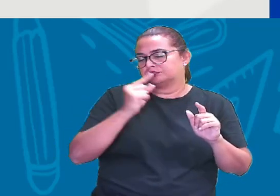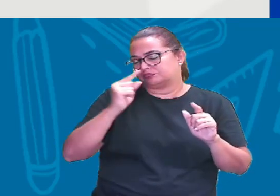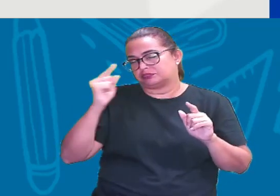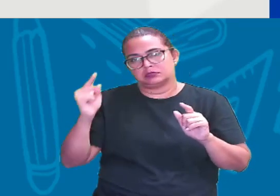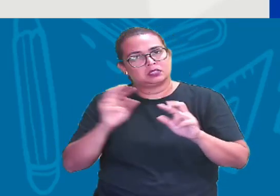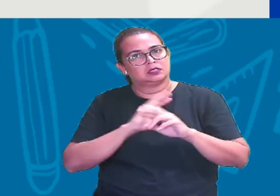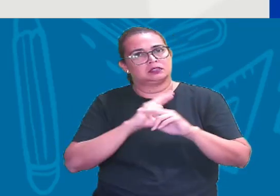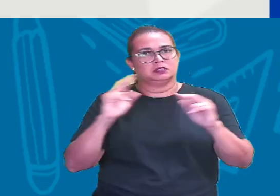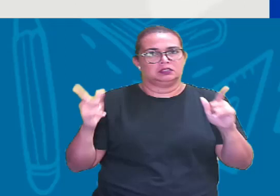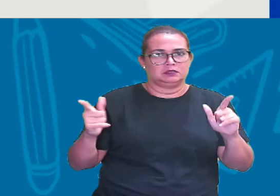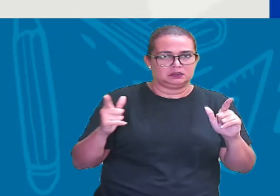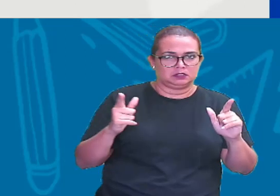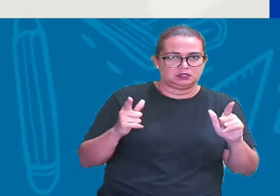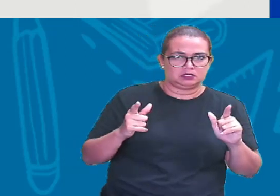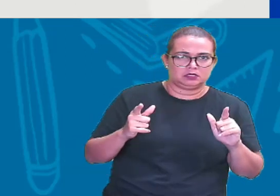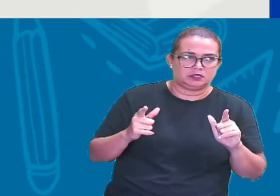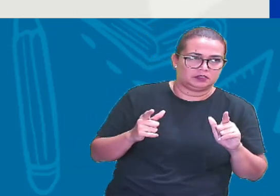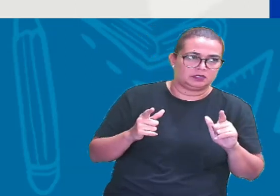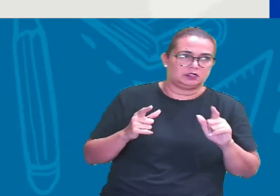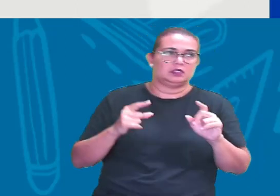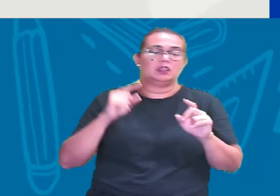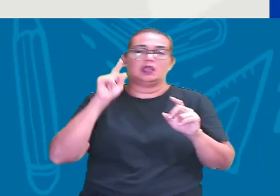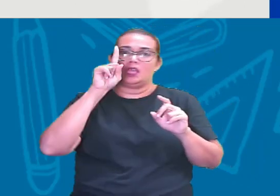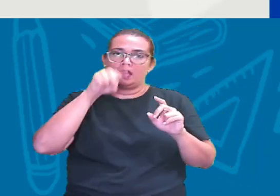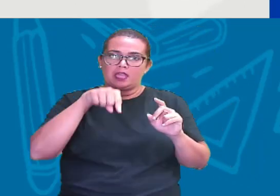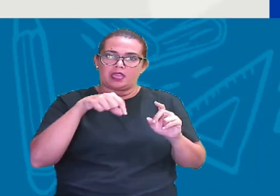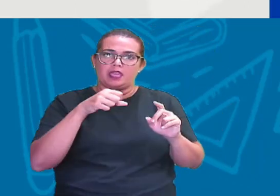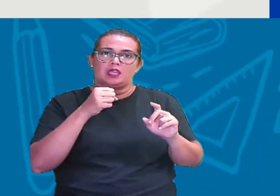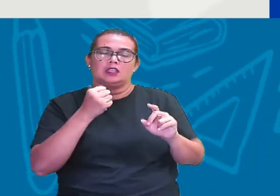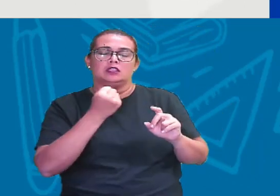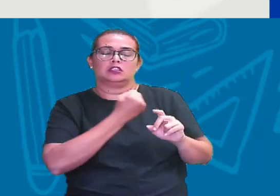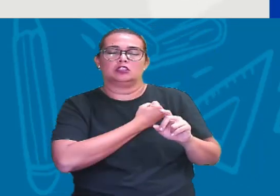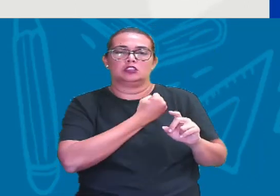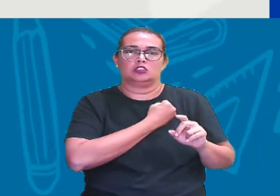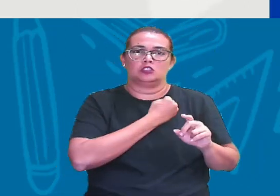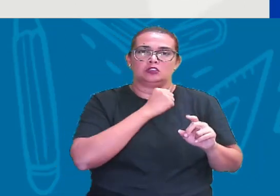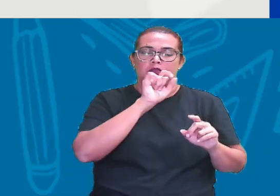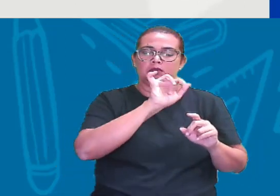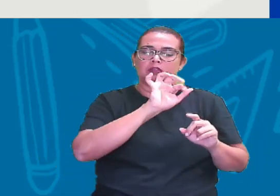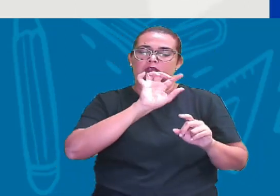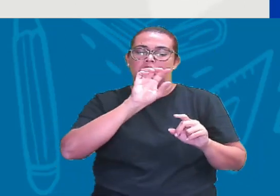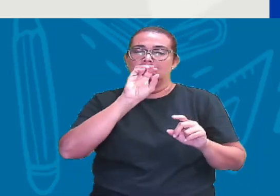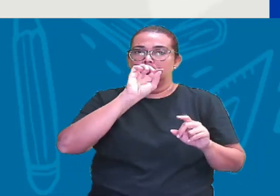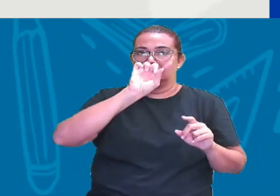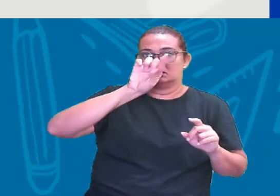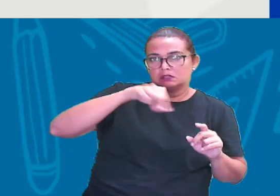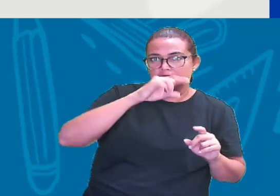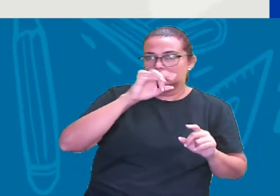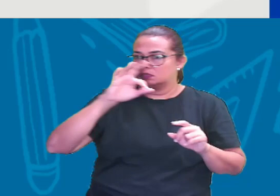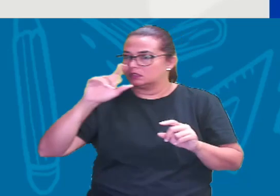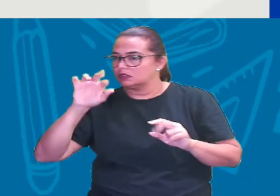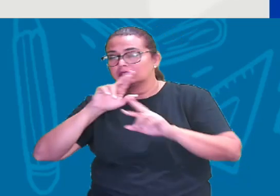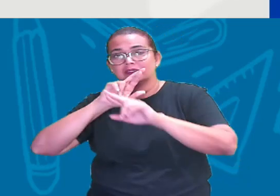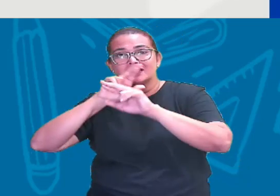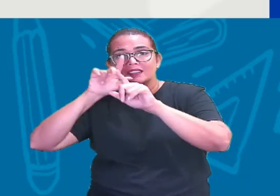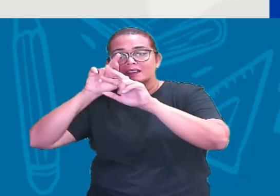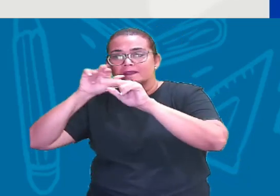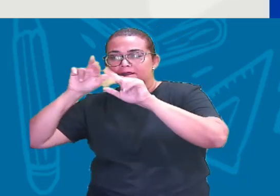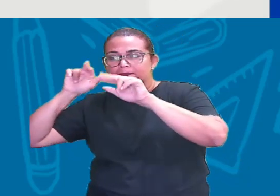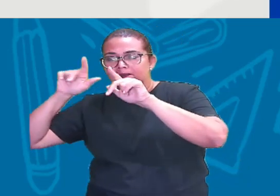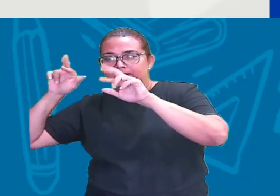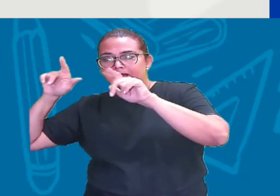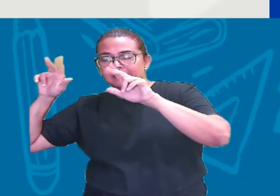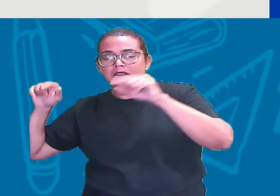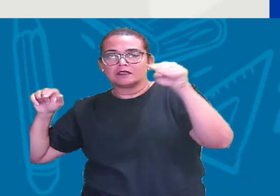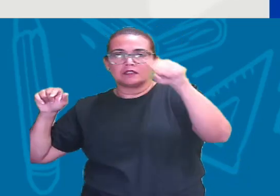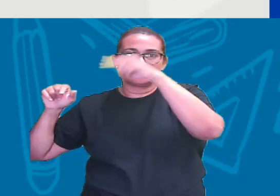certo? Então Nesse caso Ele é um número Decimal Que não Se repete Tá certo? Então sempre lembrar